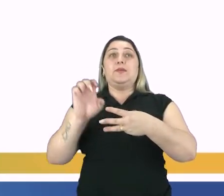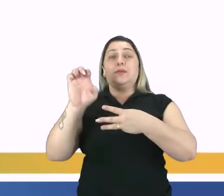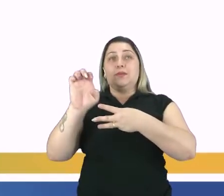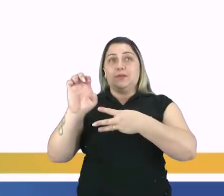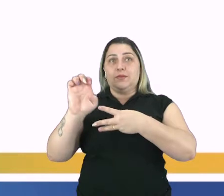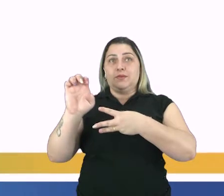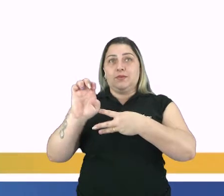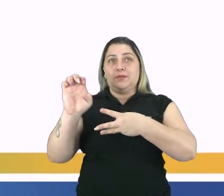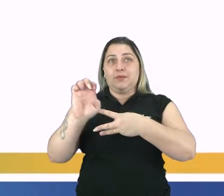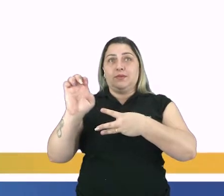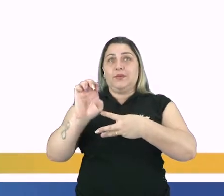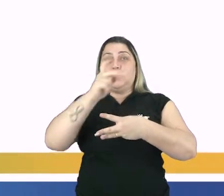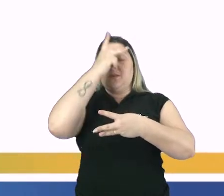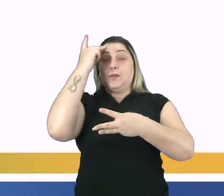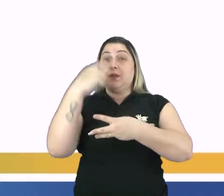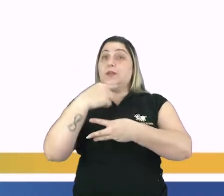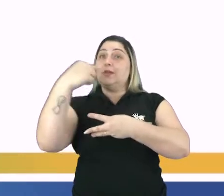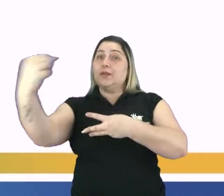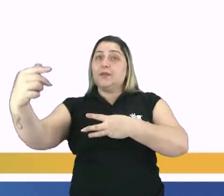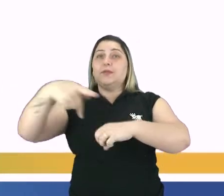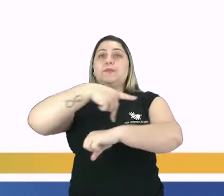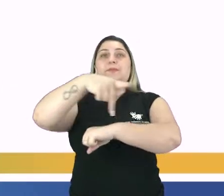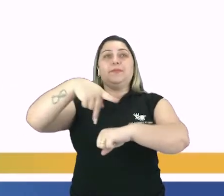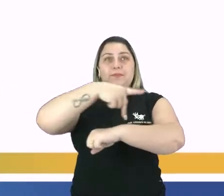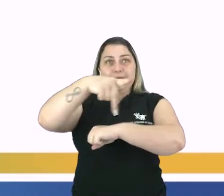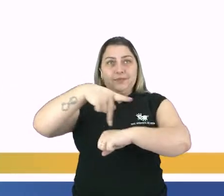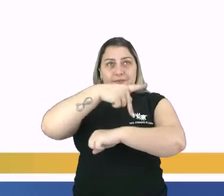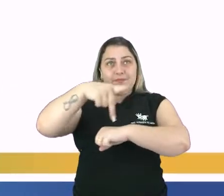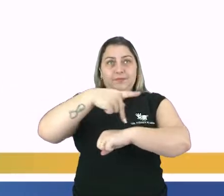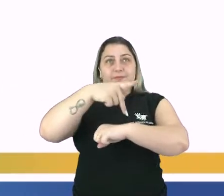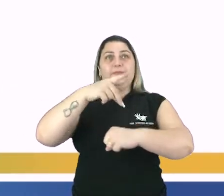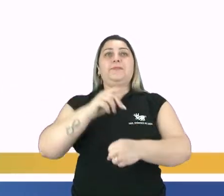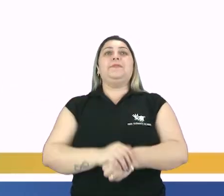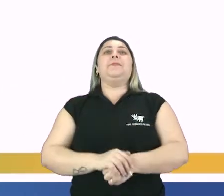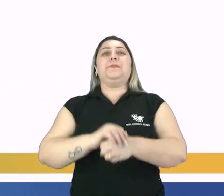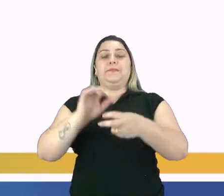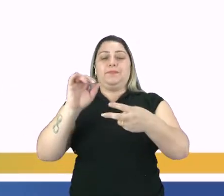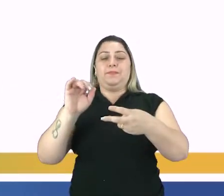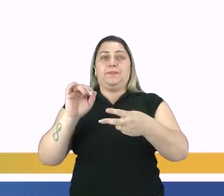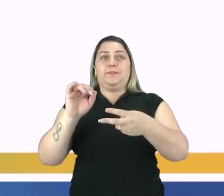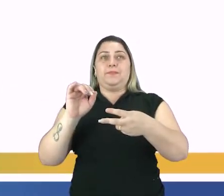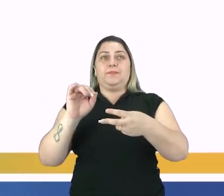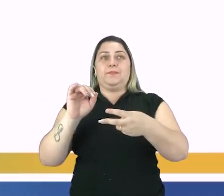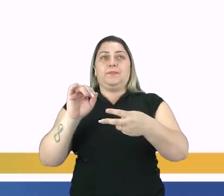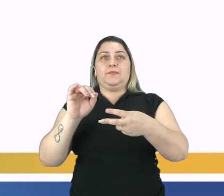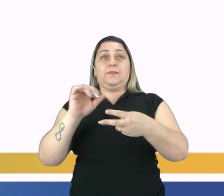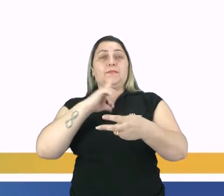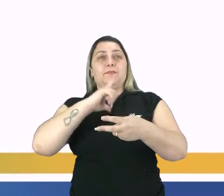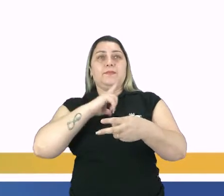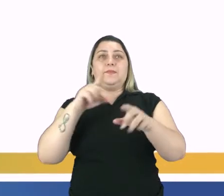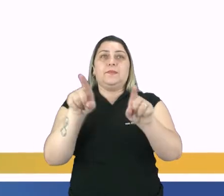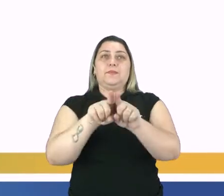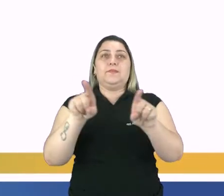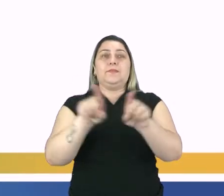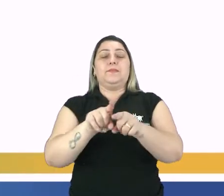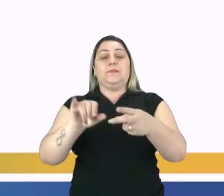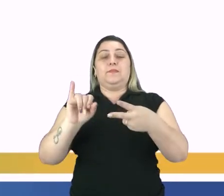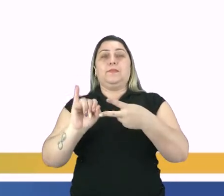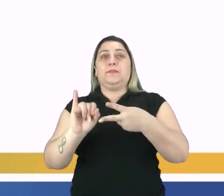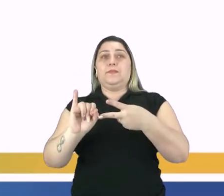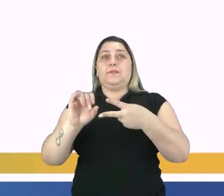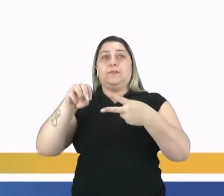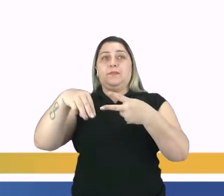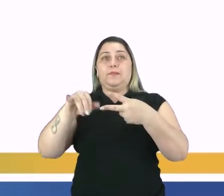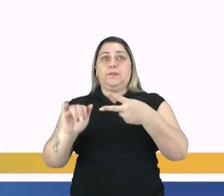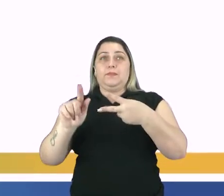que sai do seu país, emigrante. E tem também o imigrante com